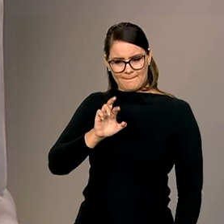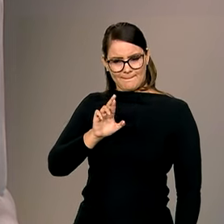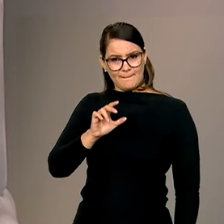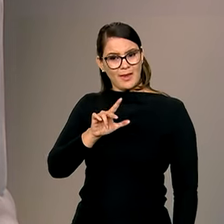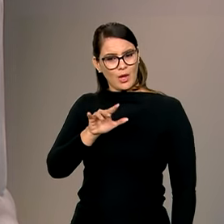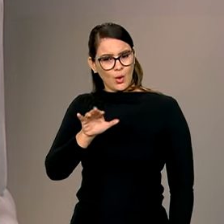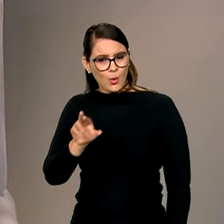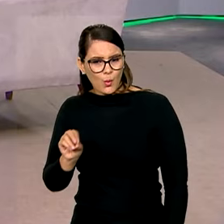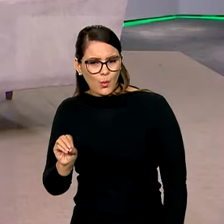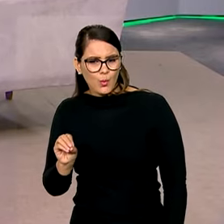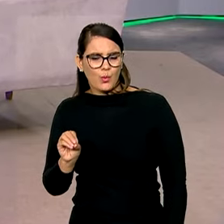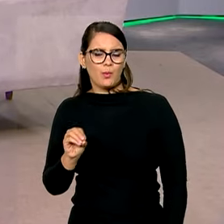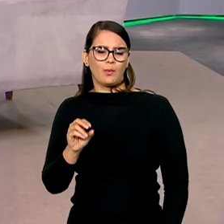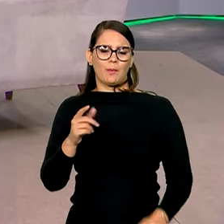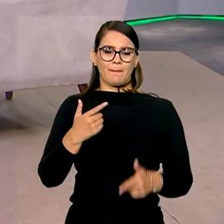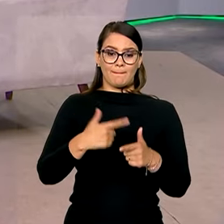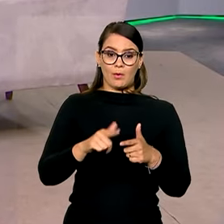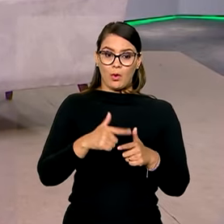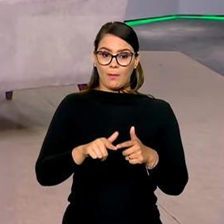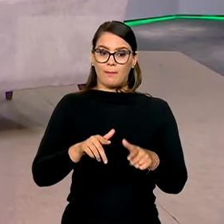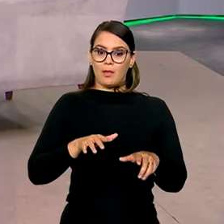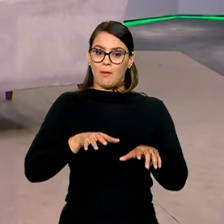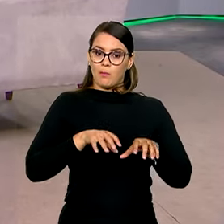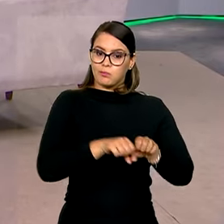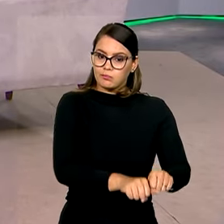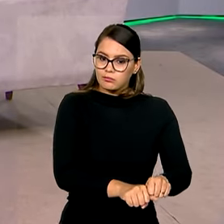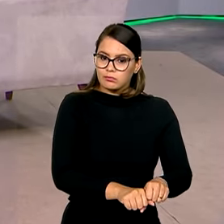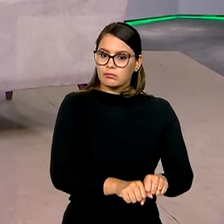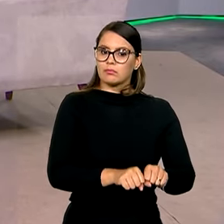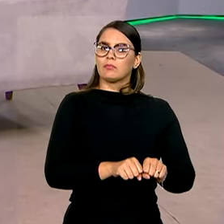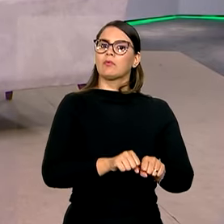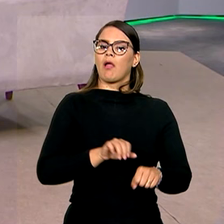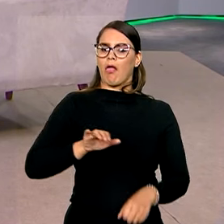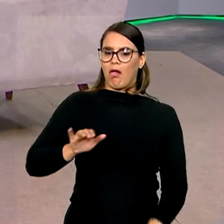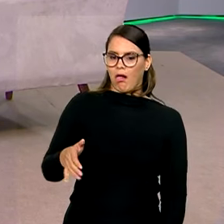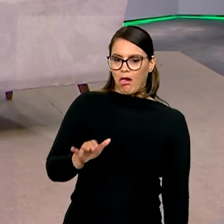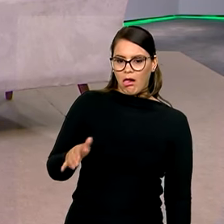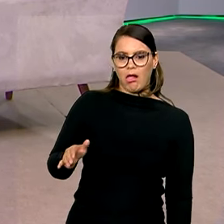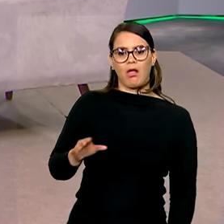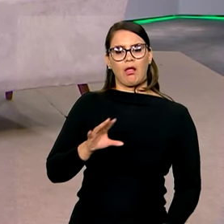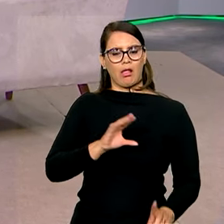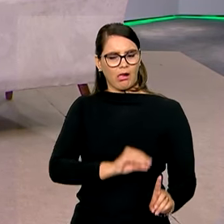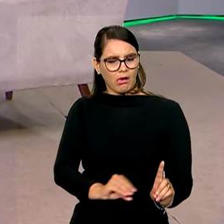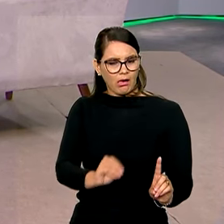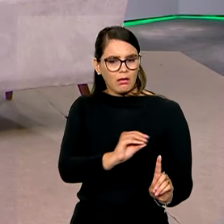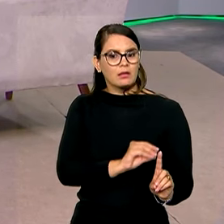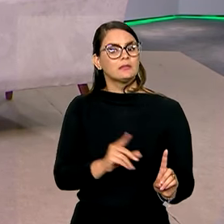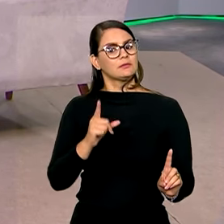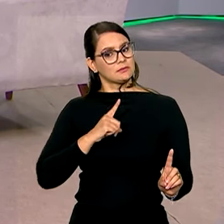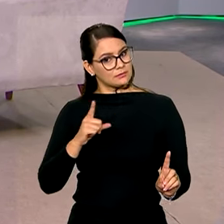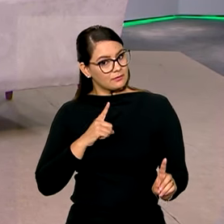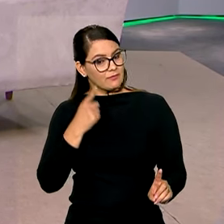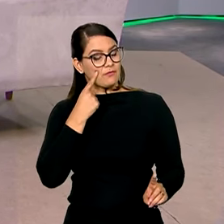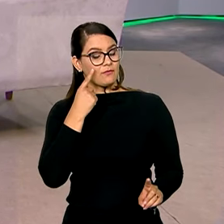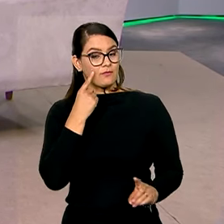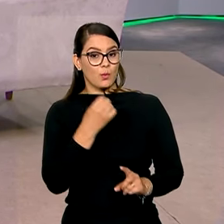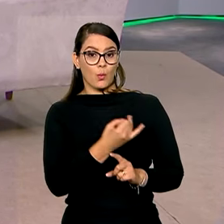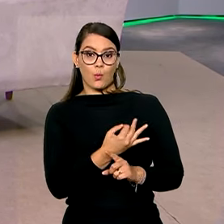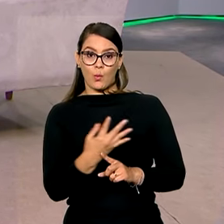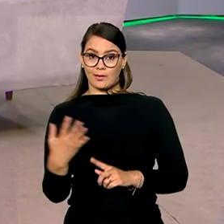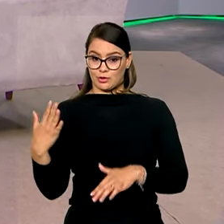acabam tendo problema com estupro de indígenas, abuso sexual. A gente detectou uma alta